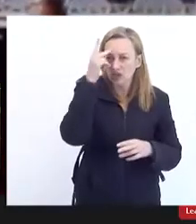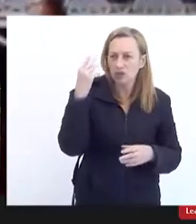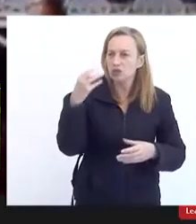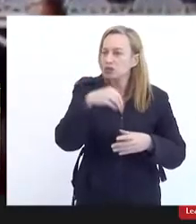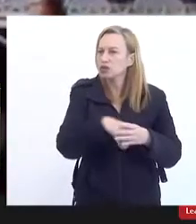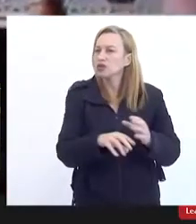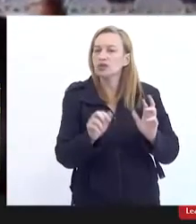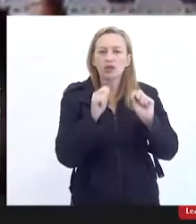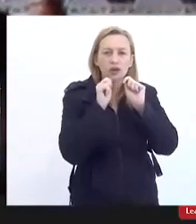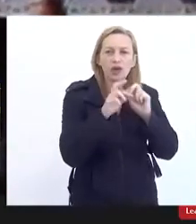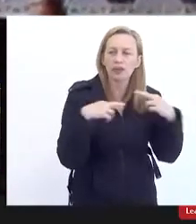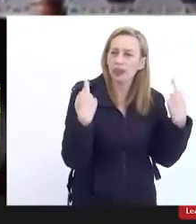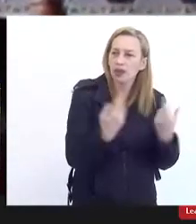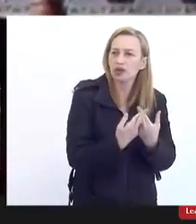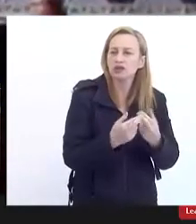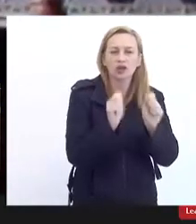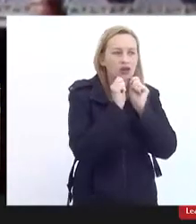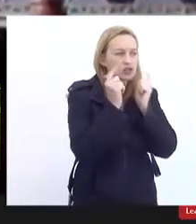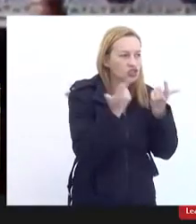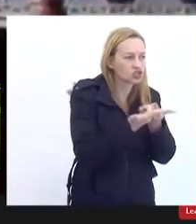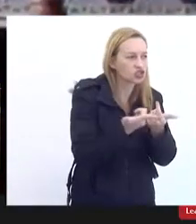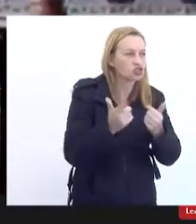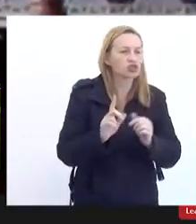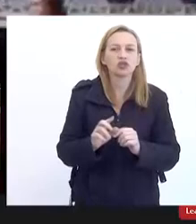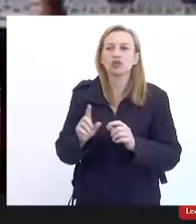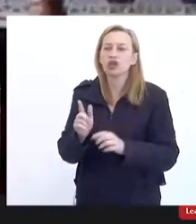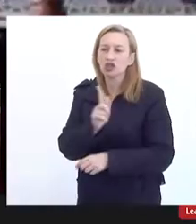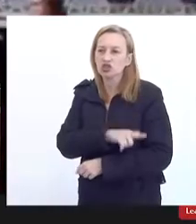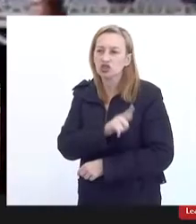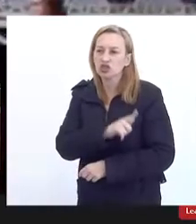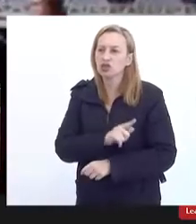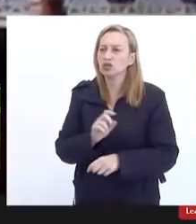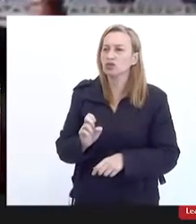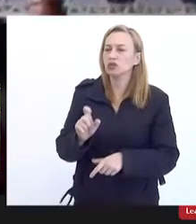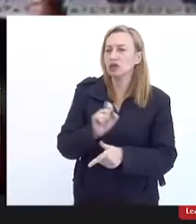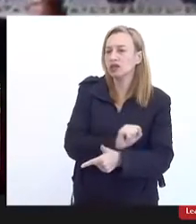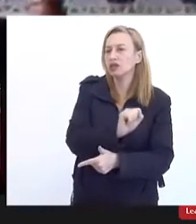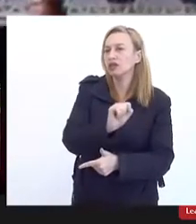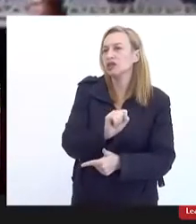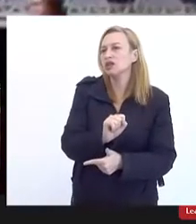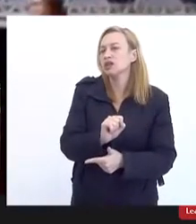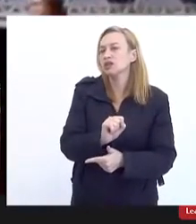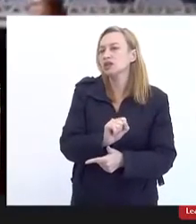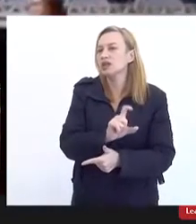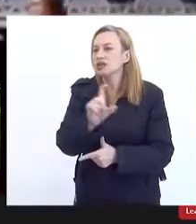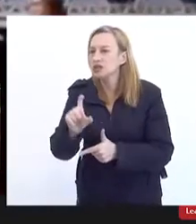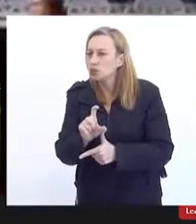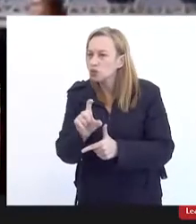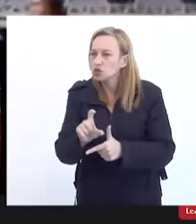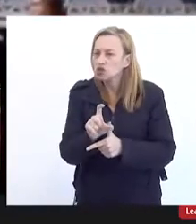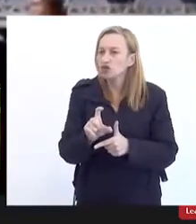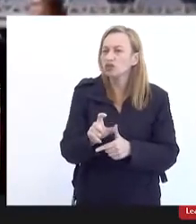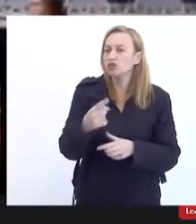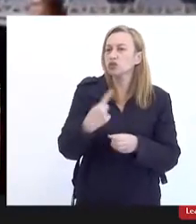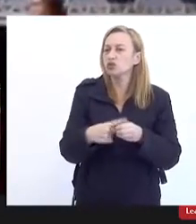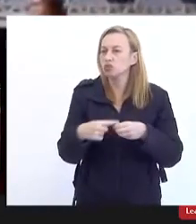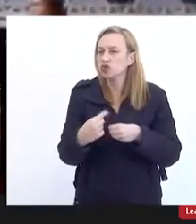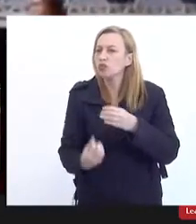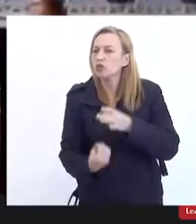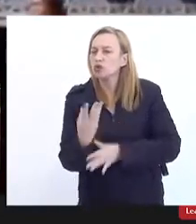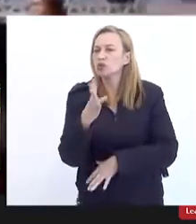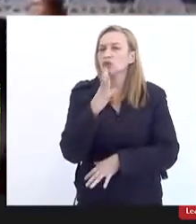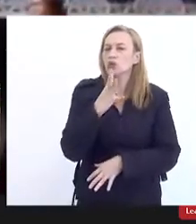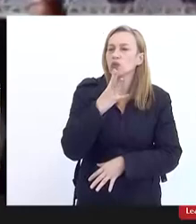o legislativo seja a gestão executiva dos municípios a produção de conhecimento a